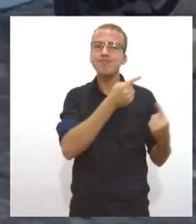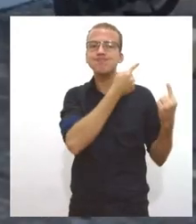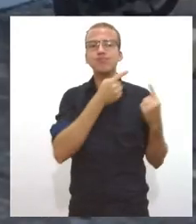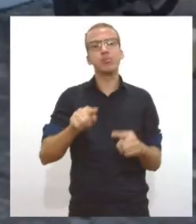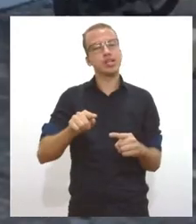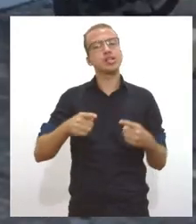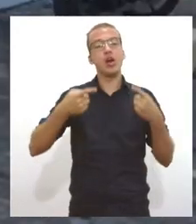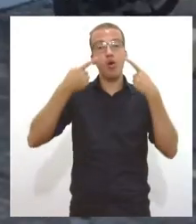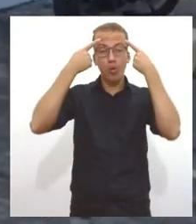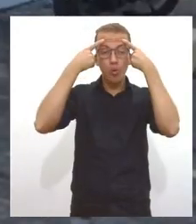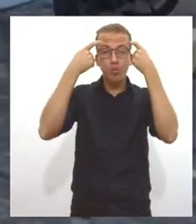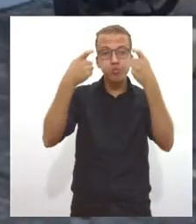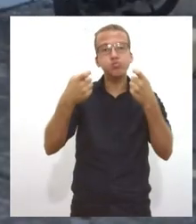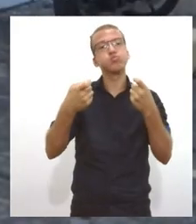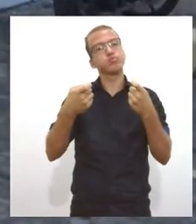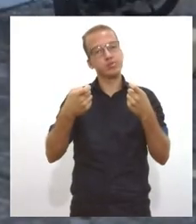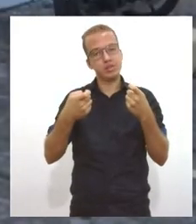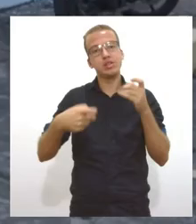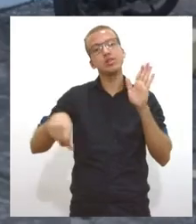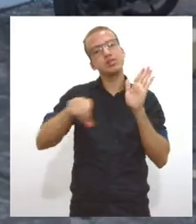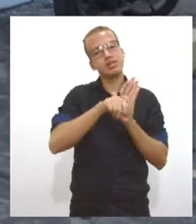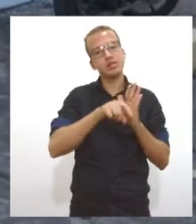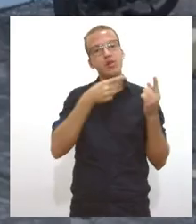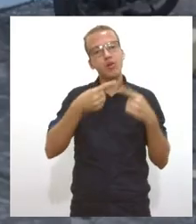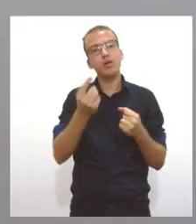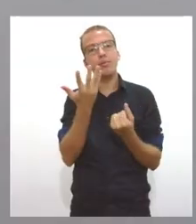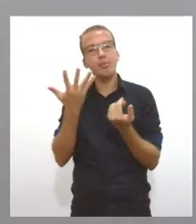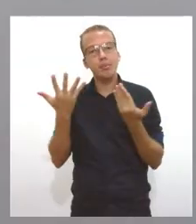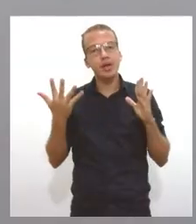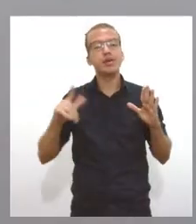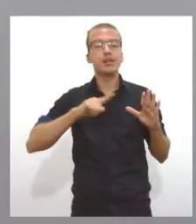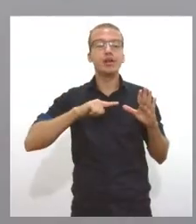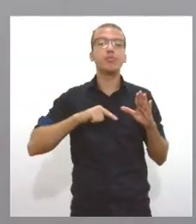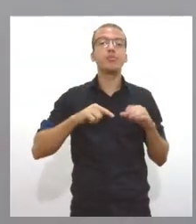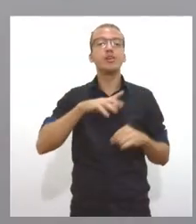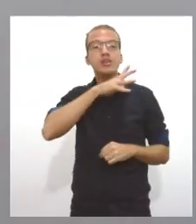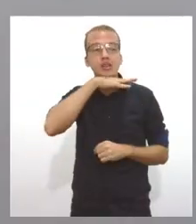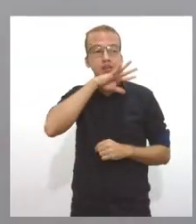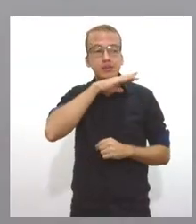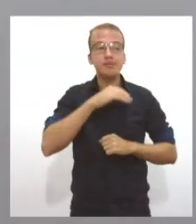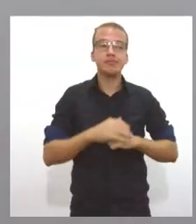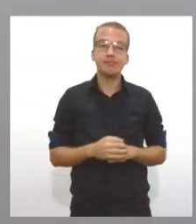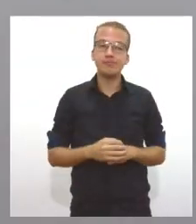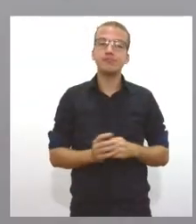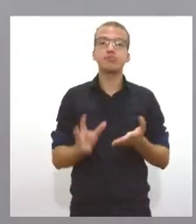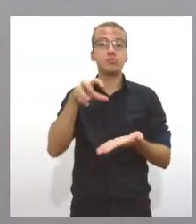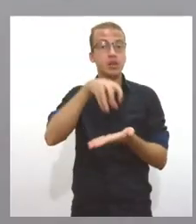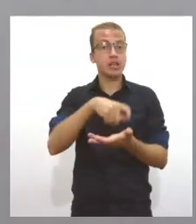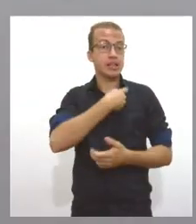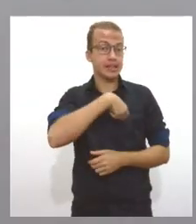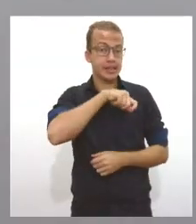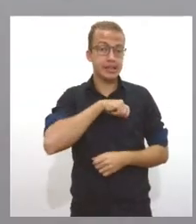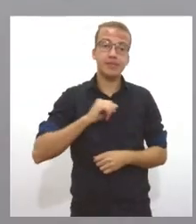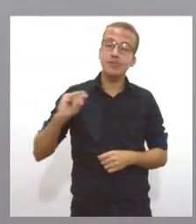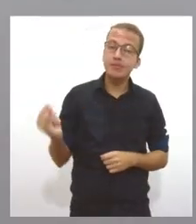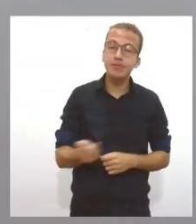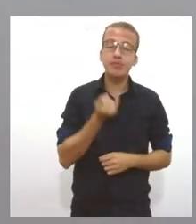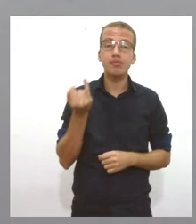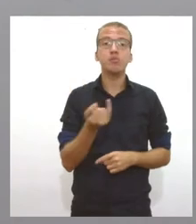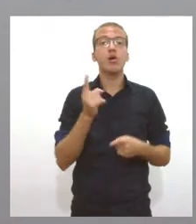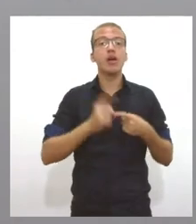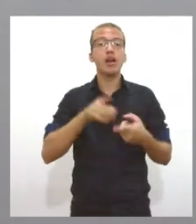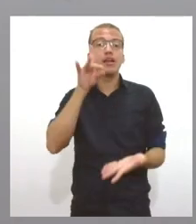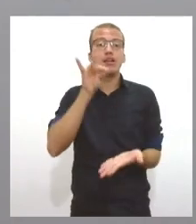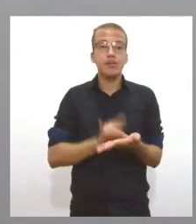crimes contra o meio ambiente e os animais. A delegacia é muito importante porque de fato nos